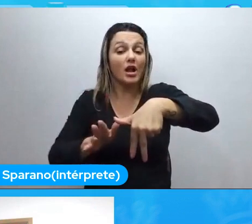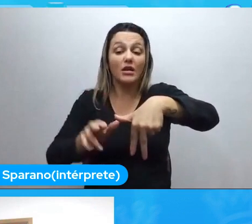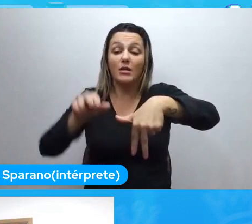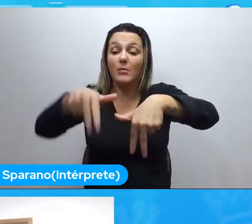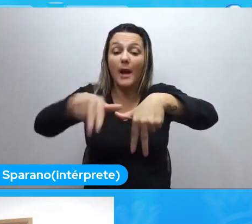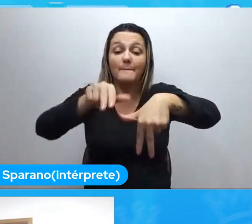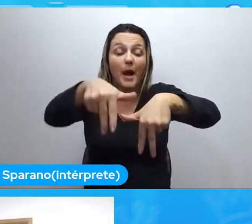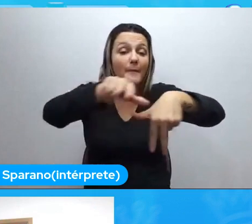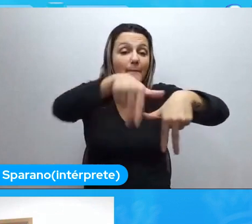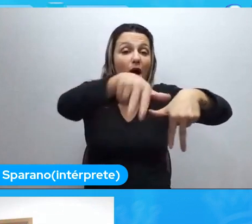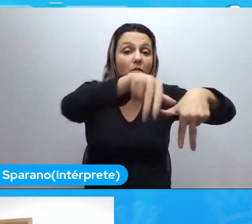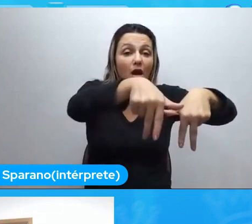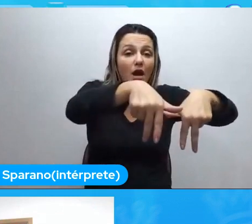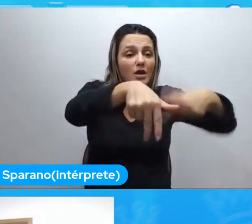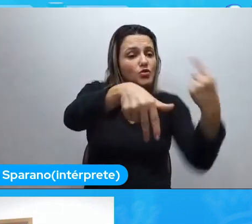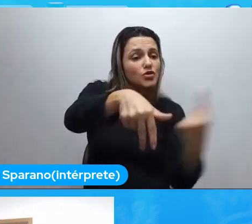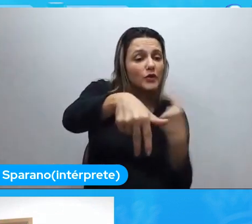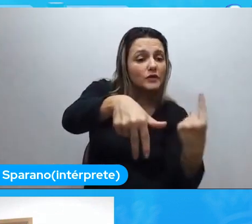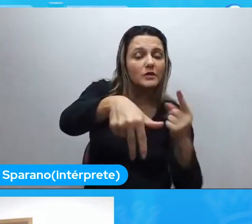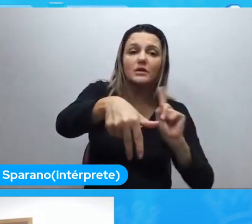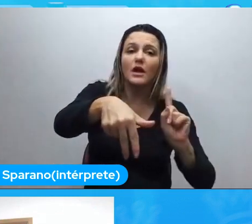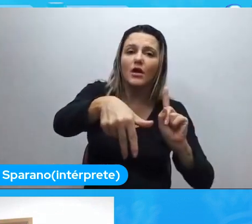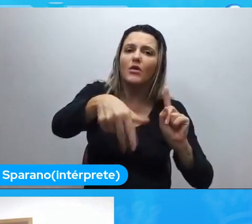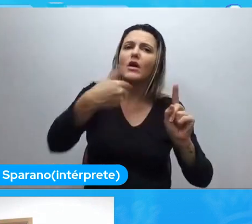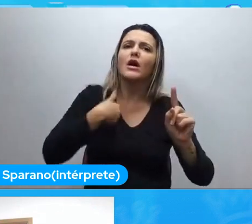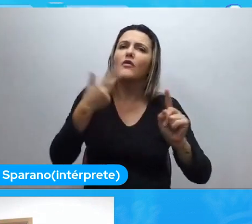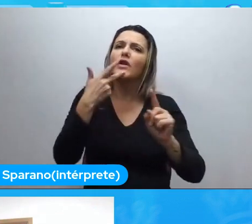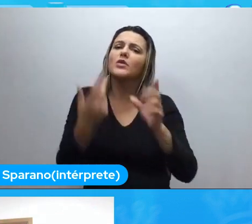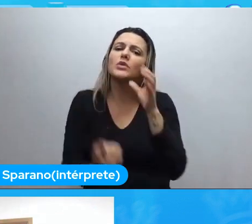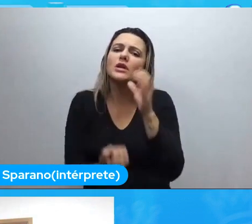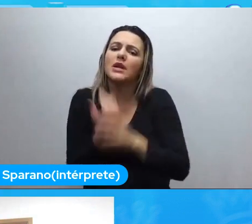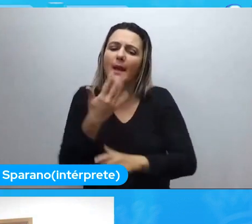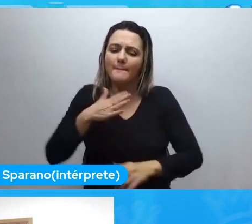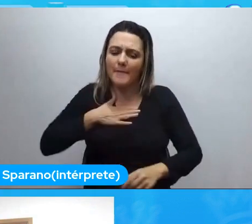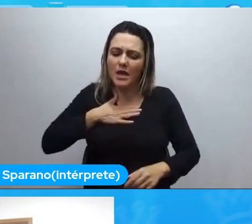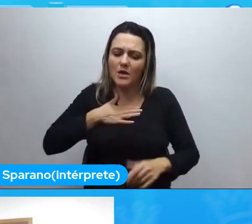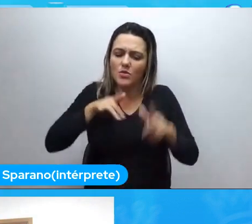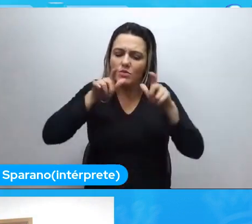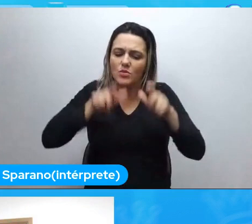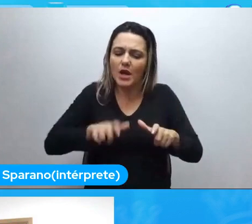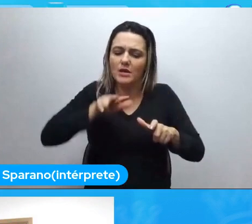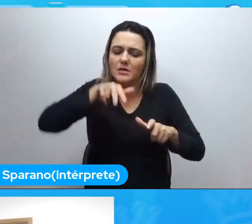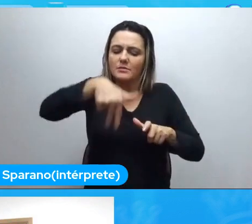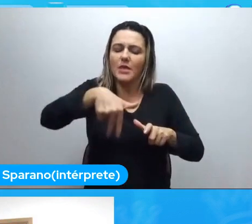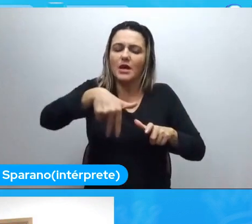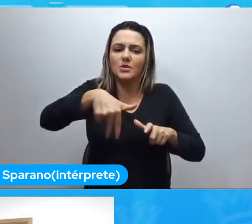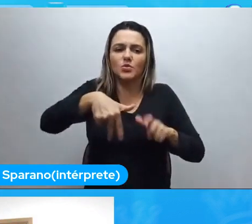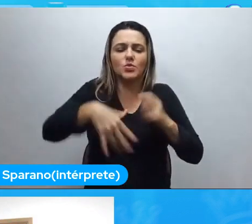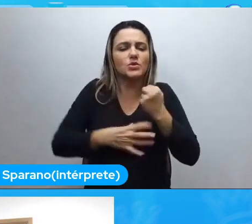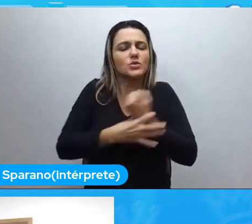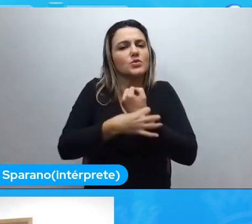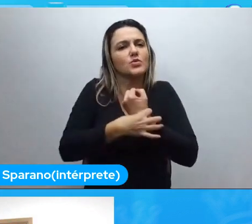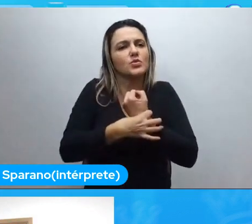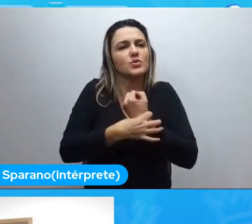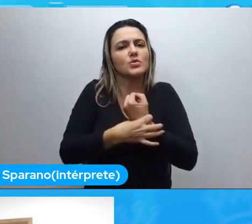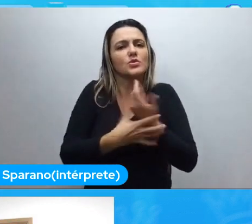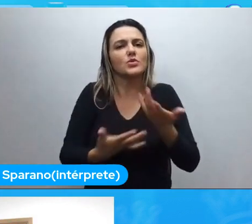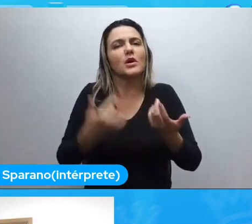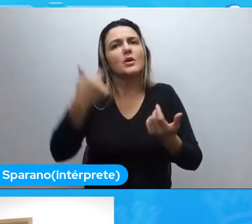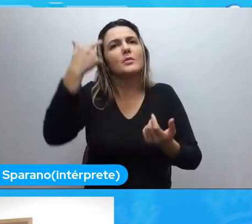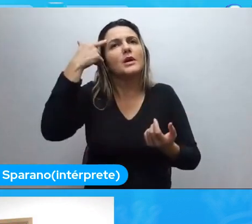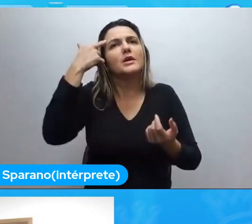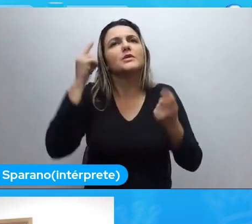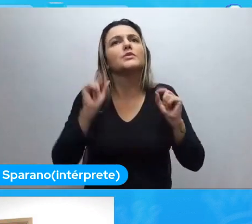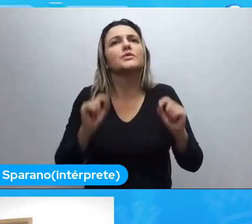sobre isso, quando eu falo sobre criar o meu espaço seguro e não ocupar outros espaços. Eu penso sobre criar...